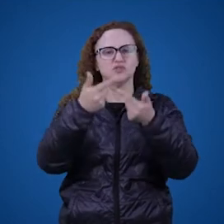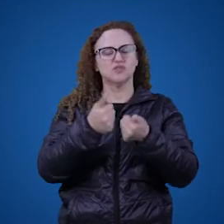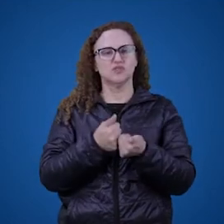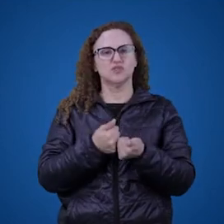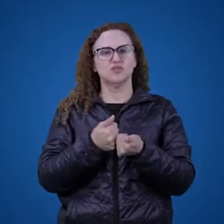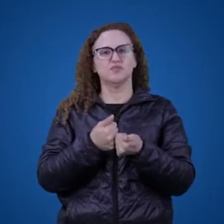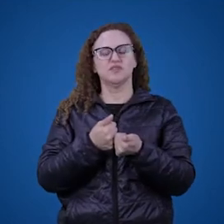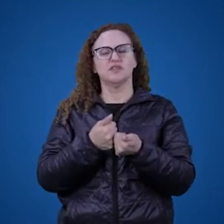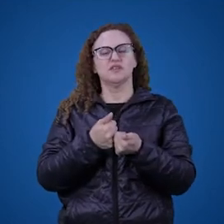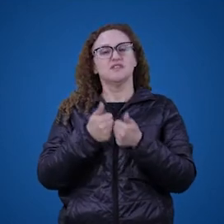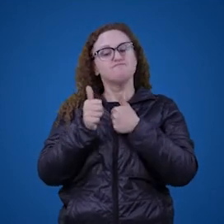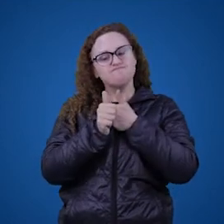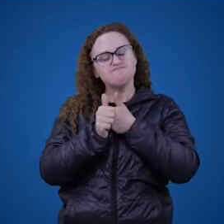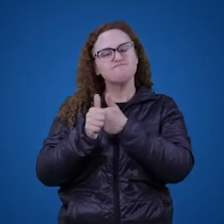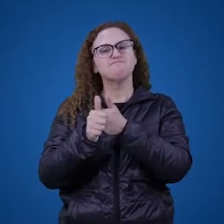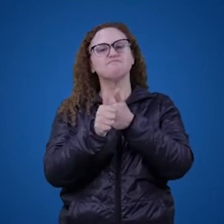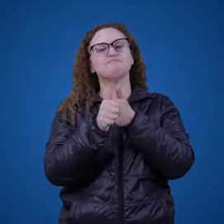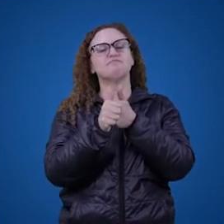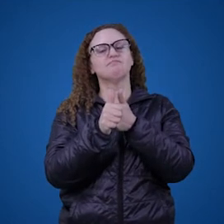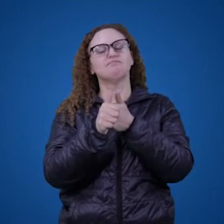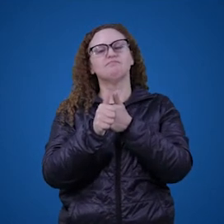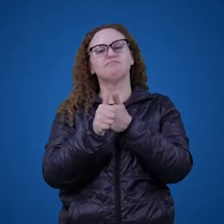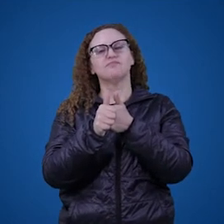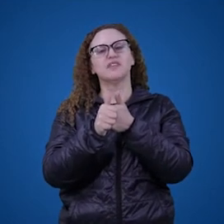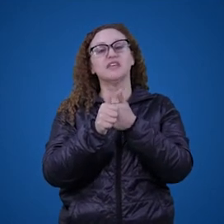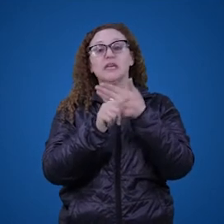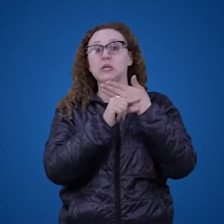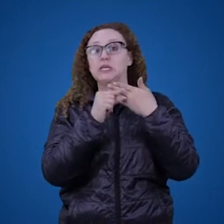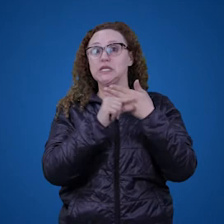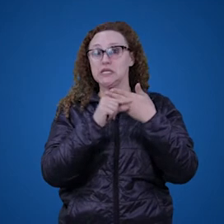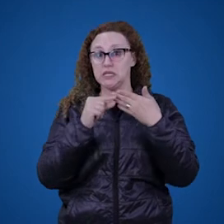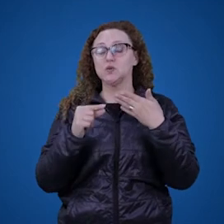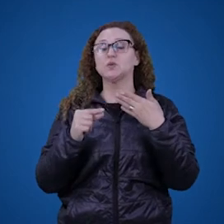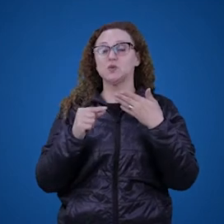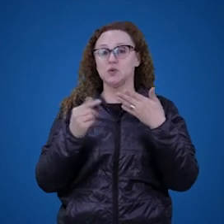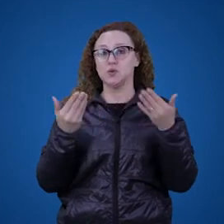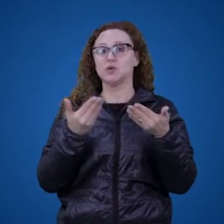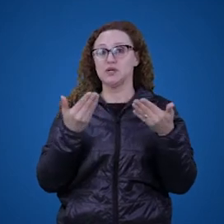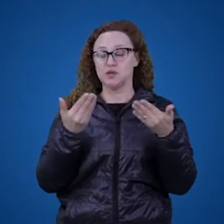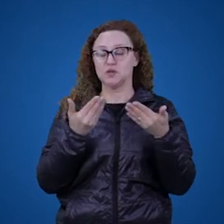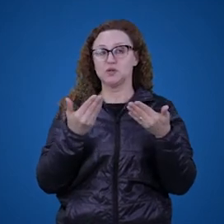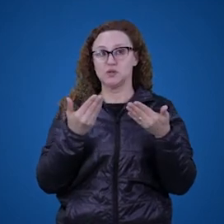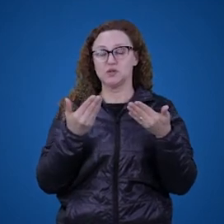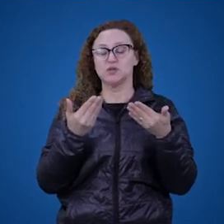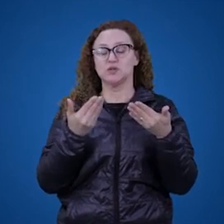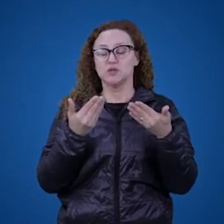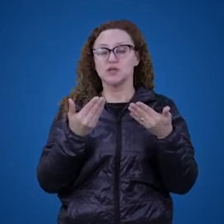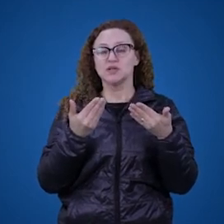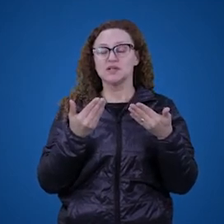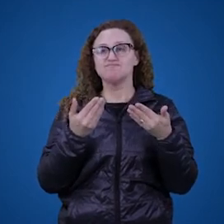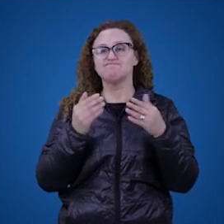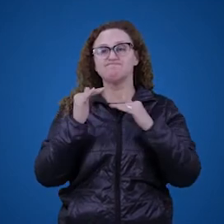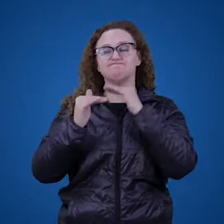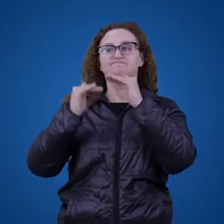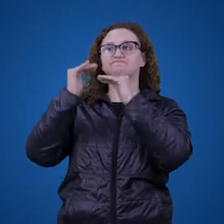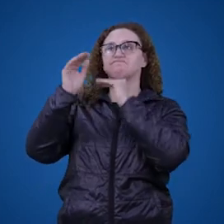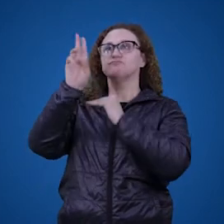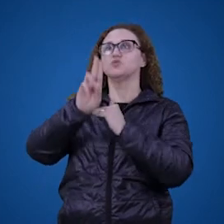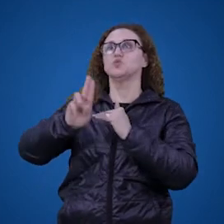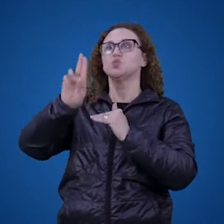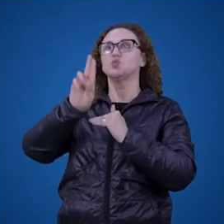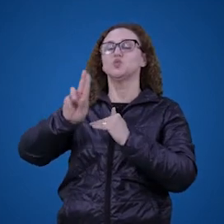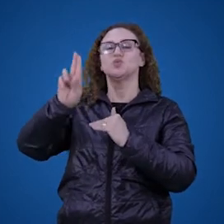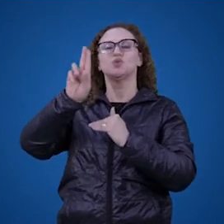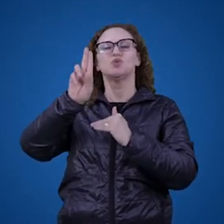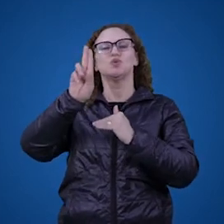E seguindo essa intuição, Wittgenstein começou a desenvolver uma visão sobre o uso da linguagem, ou